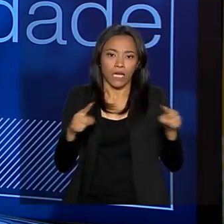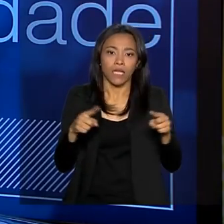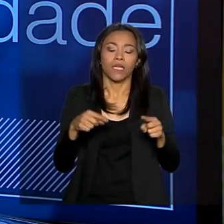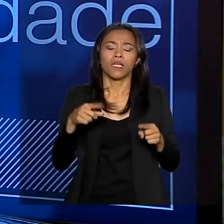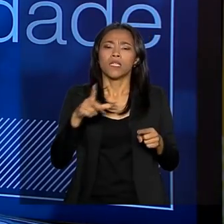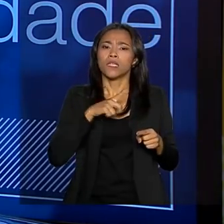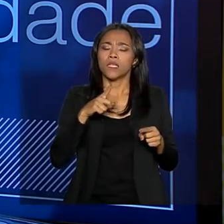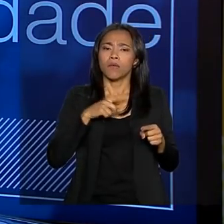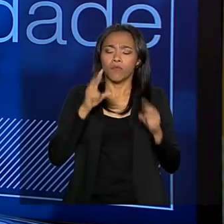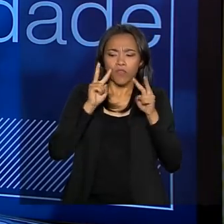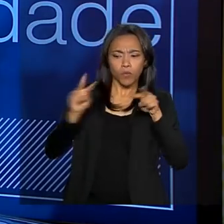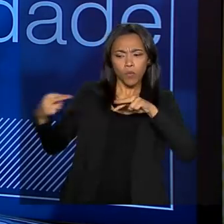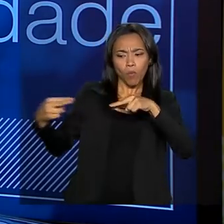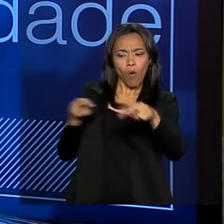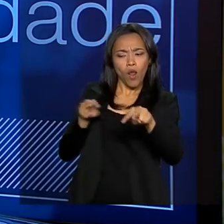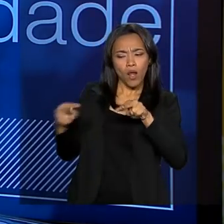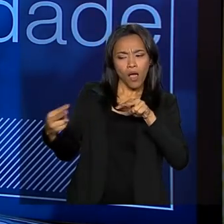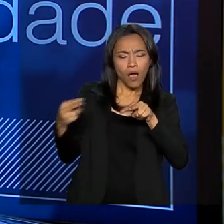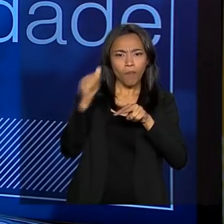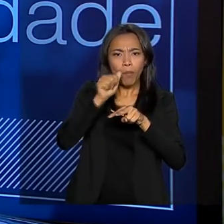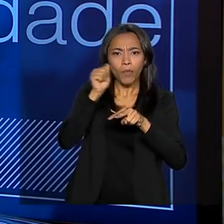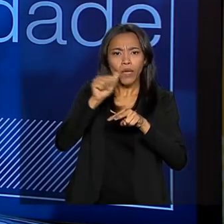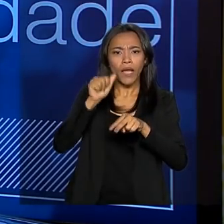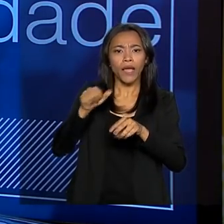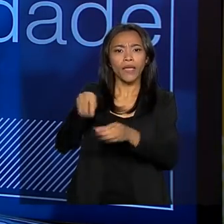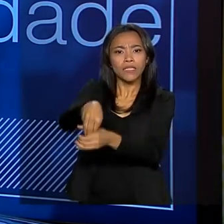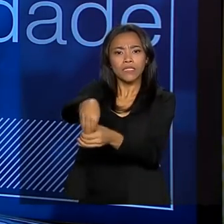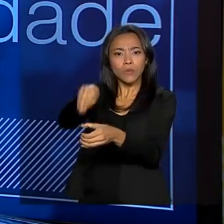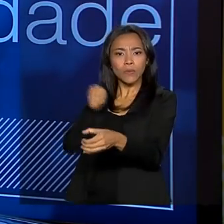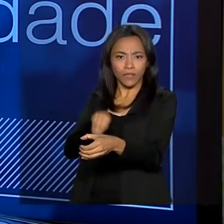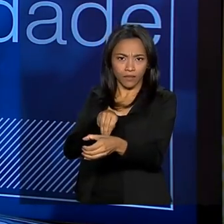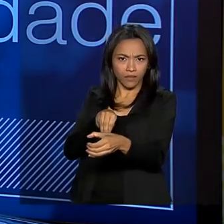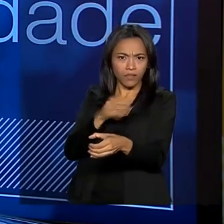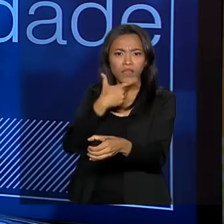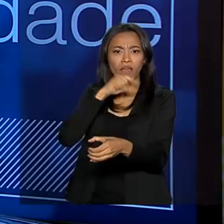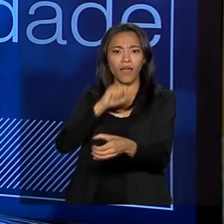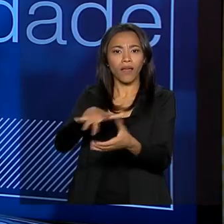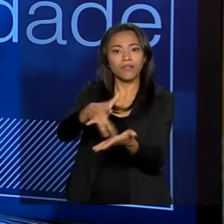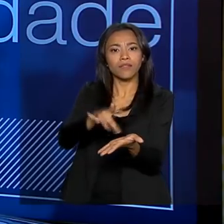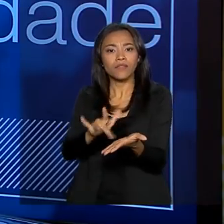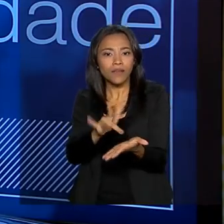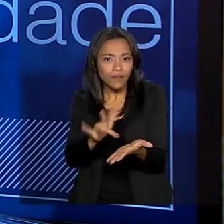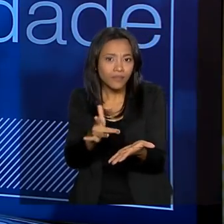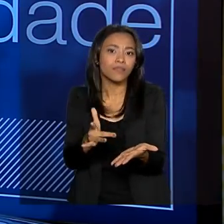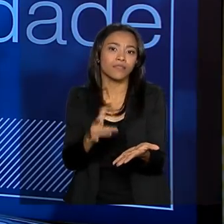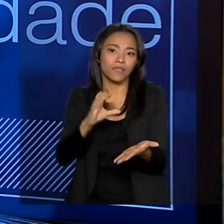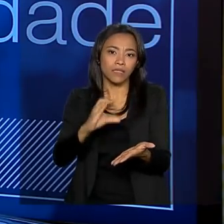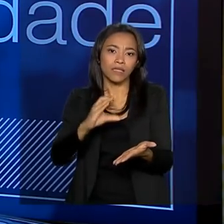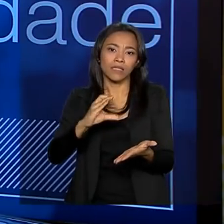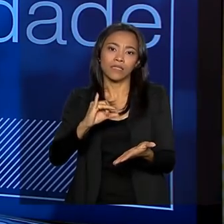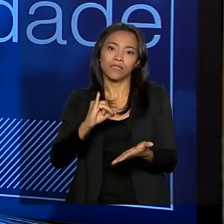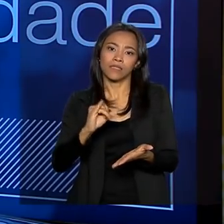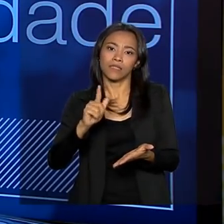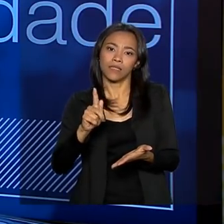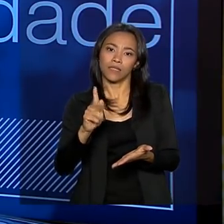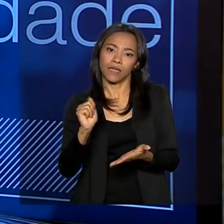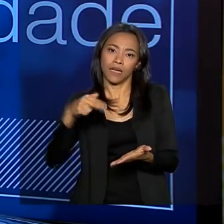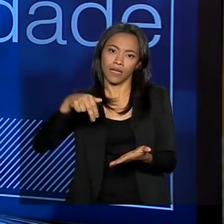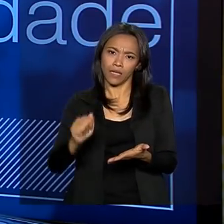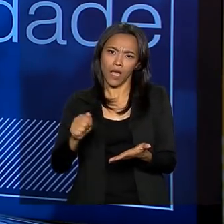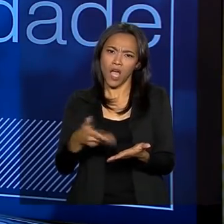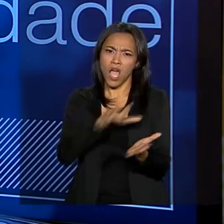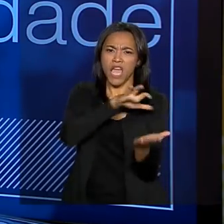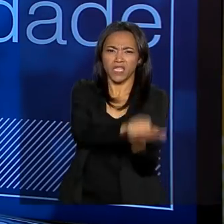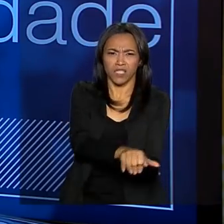para a mulher excluída. Quem são as mulheres excluídas? As ciganas. Nós não tínhamos registro da violência contra a mulher